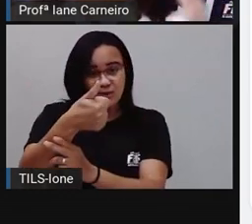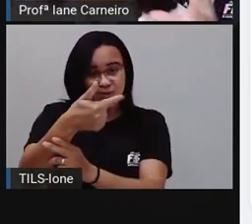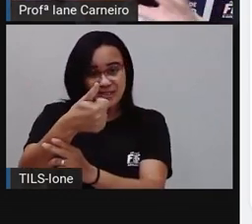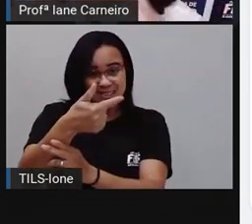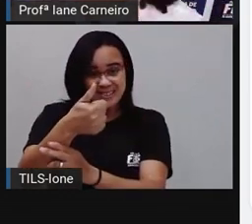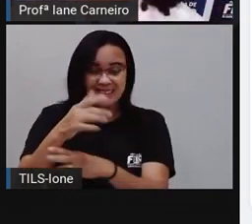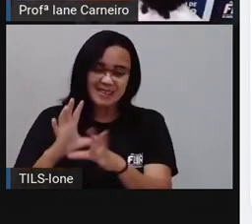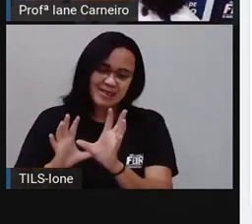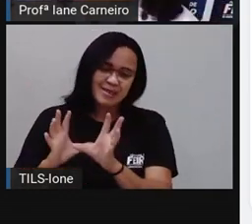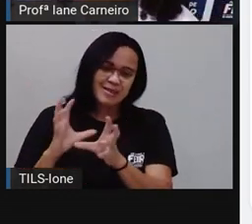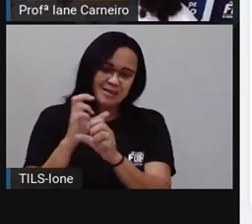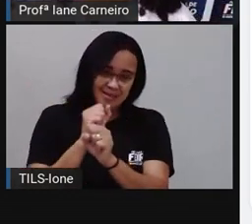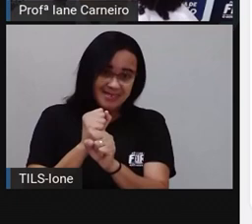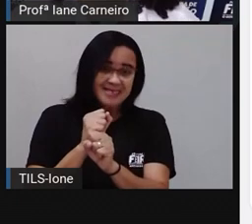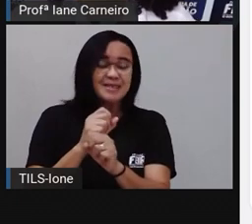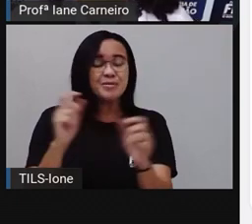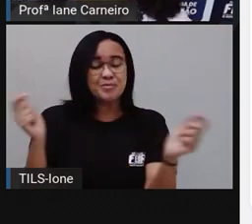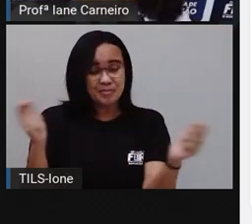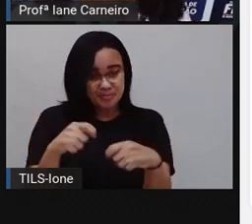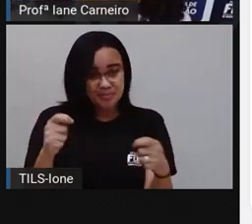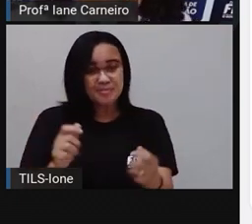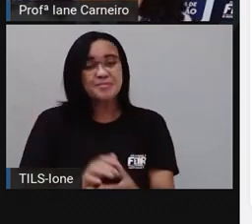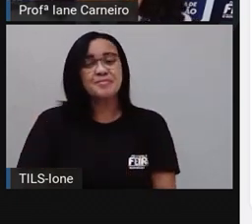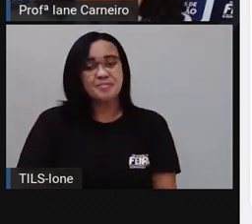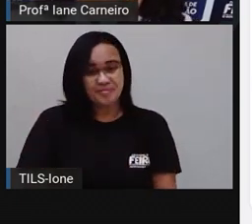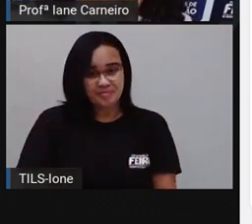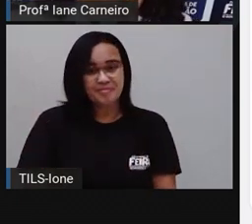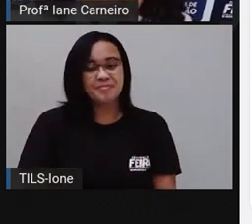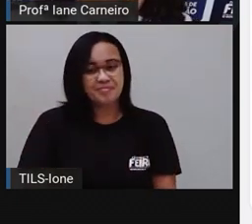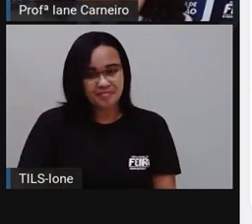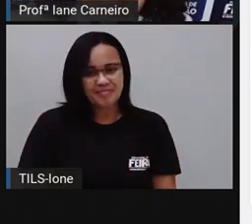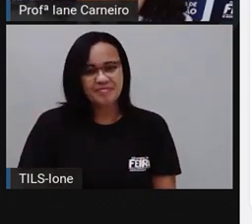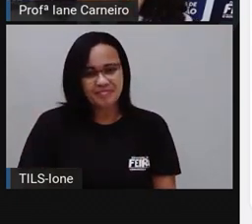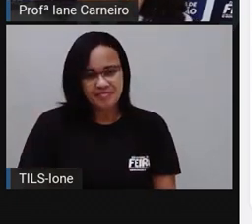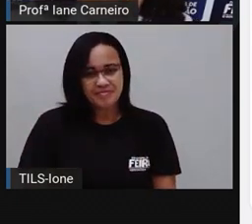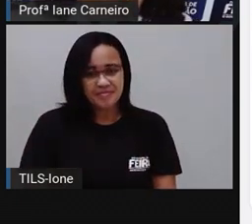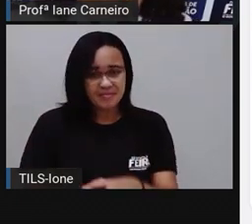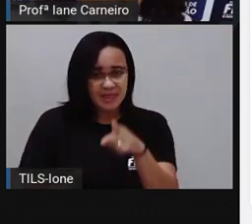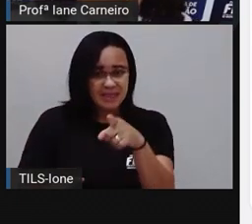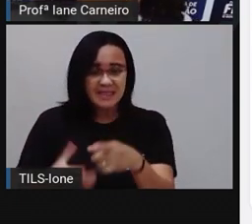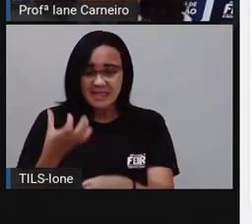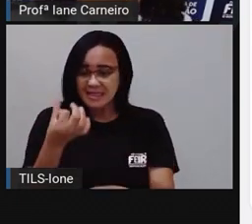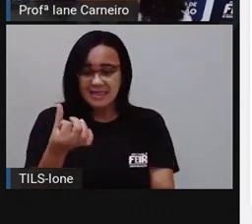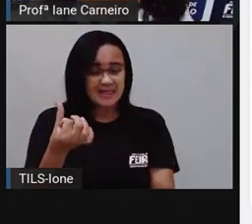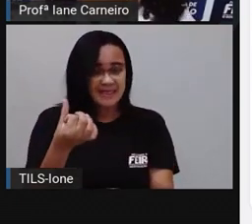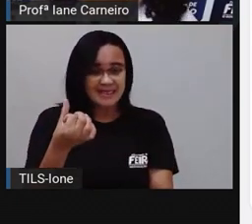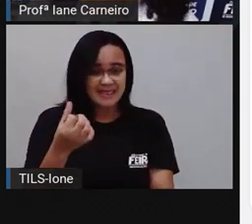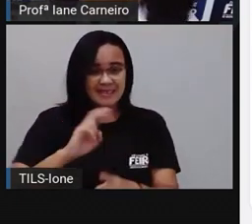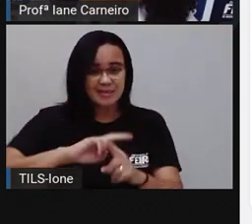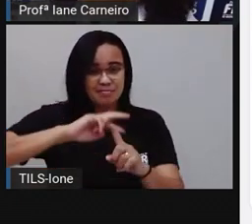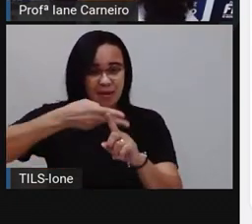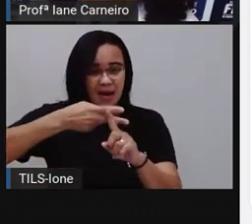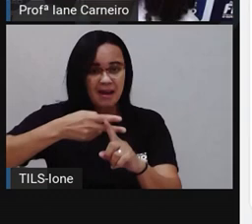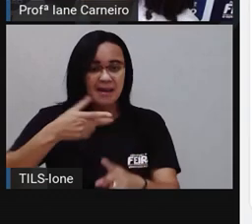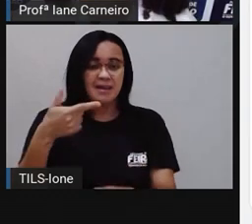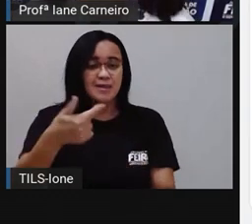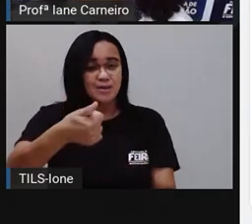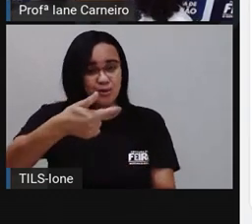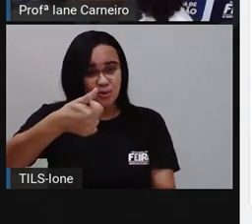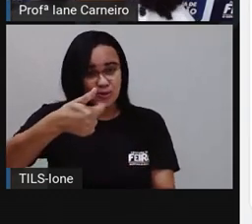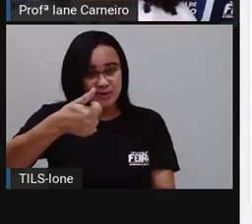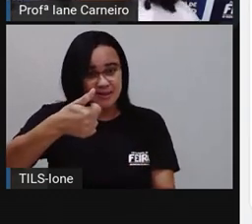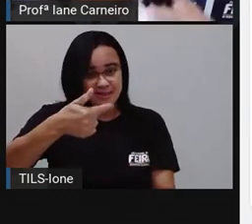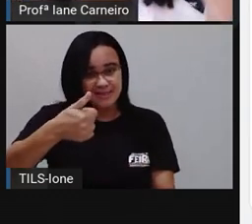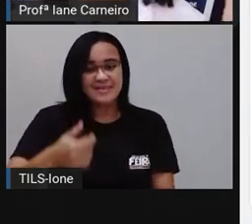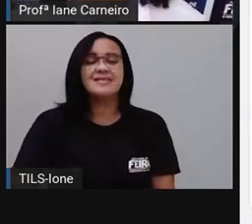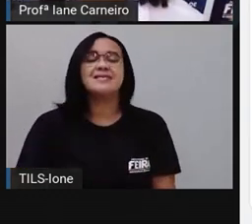agrupamentos, tá certo? E aqui, ao invés de ser, ao invés de ser seis, vai ser doze